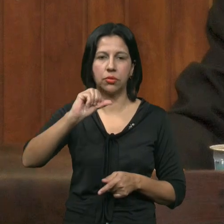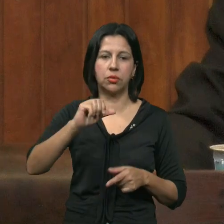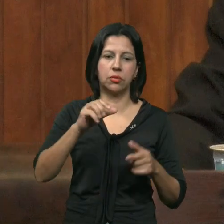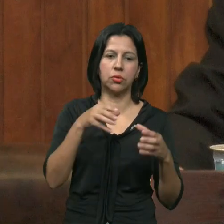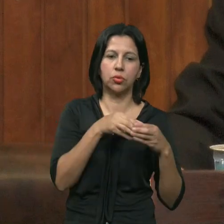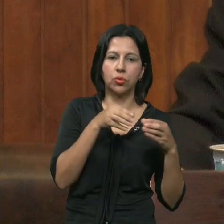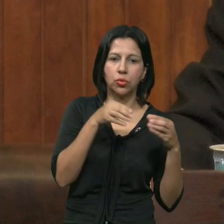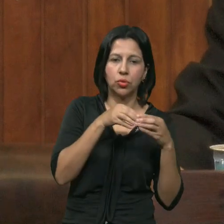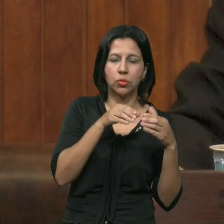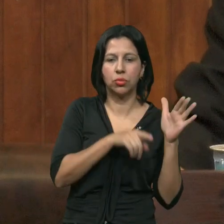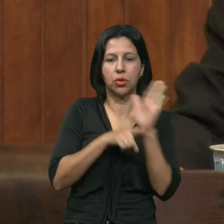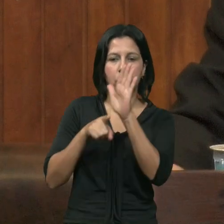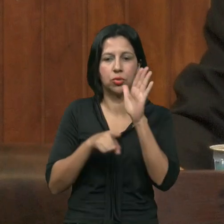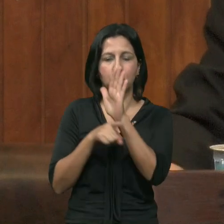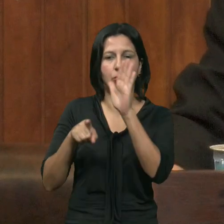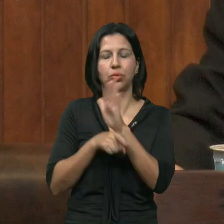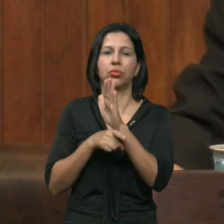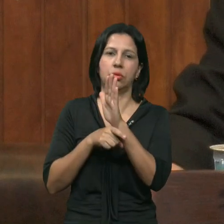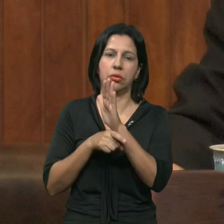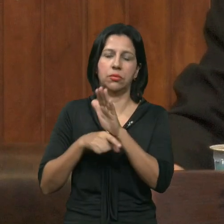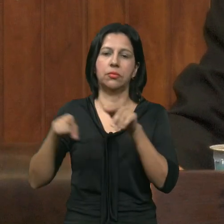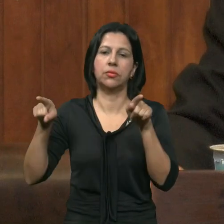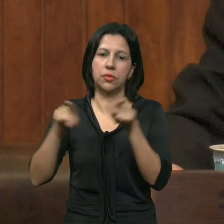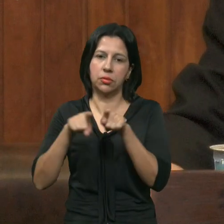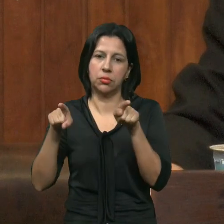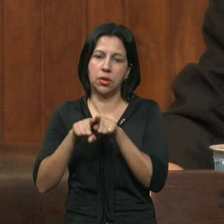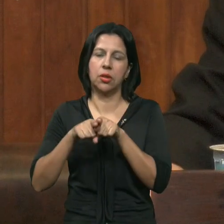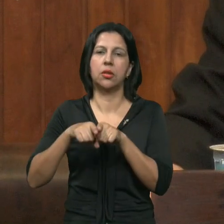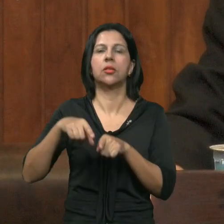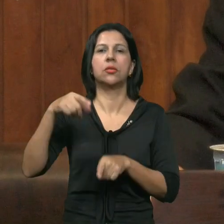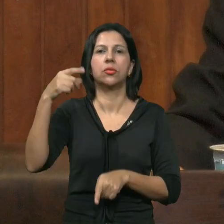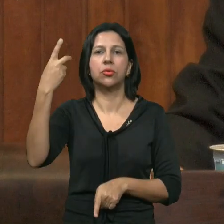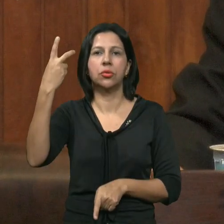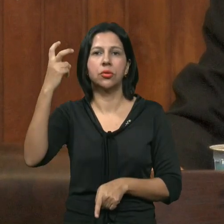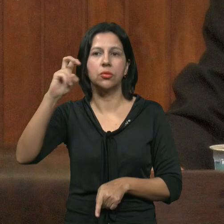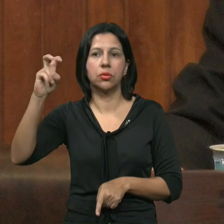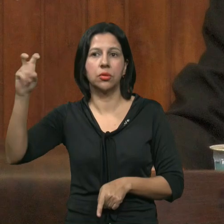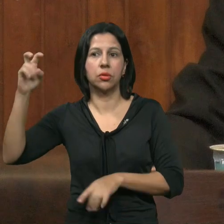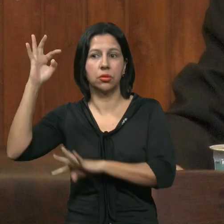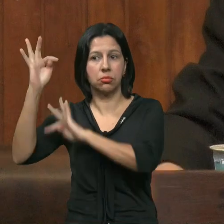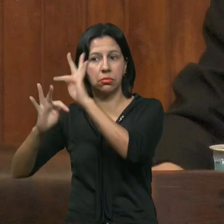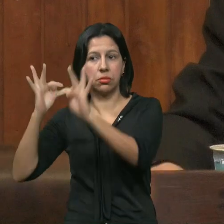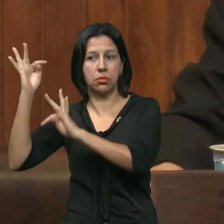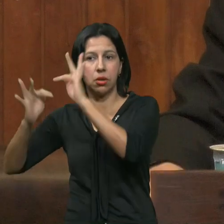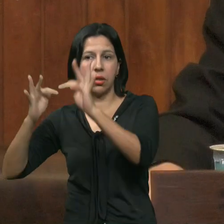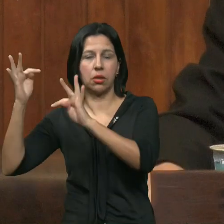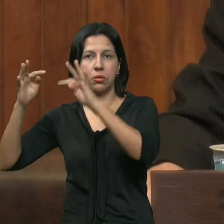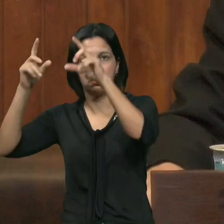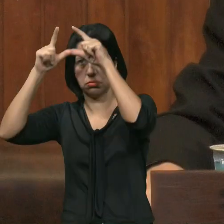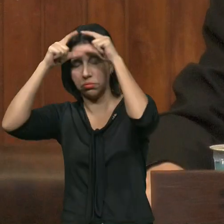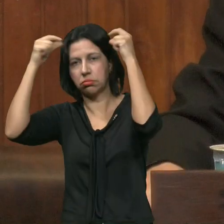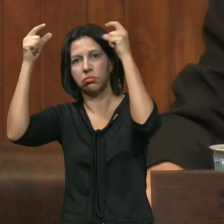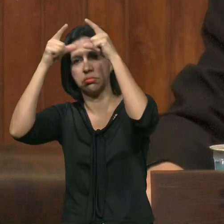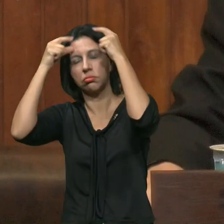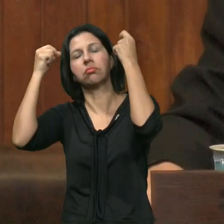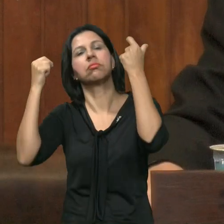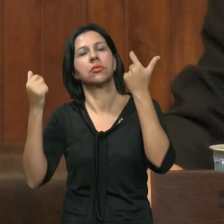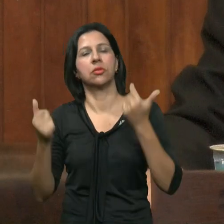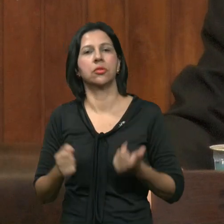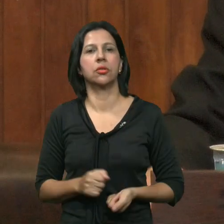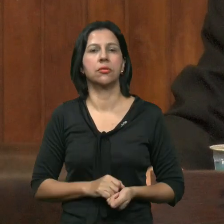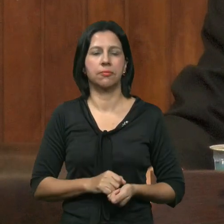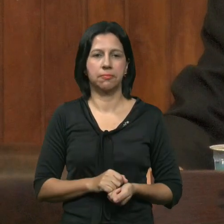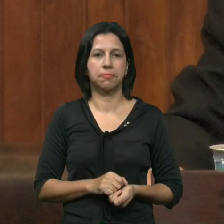enfermagem E 255 Técnicos De enfermagem E